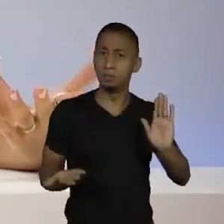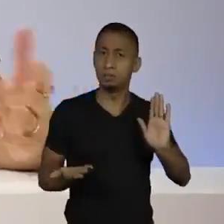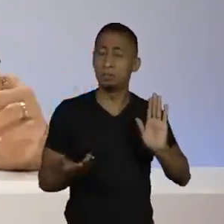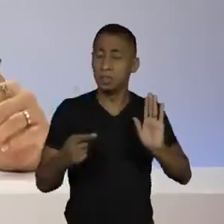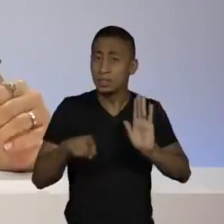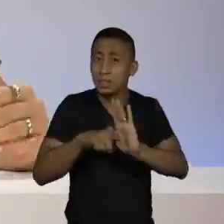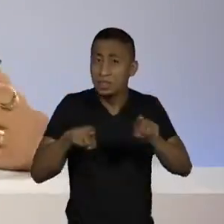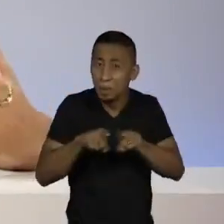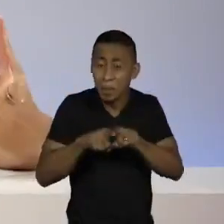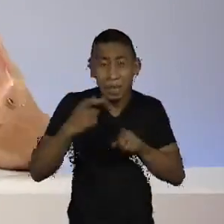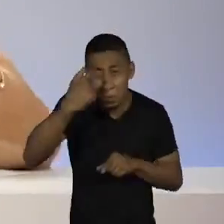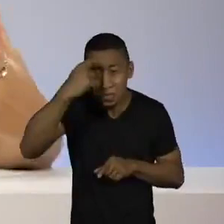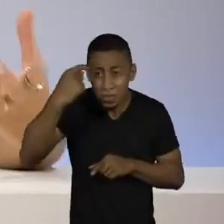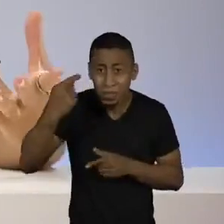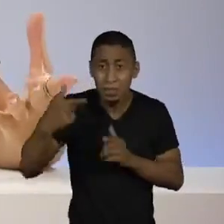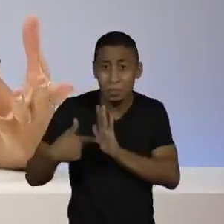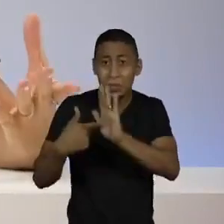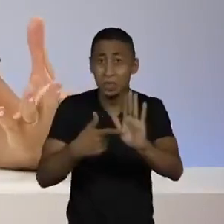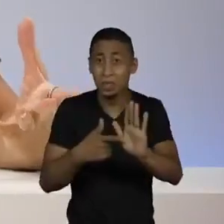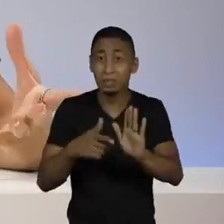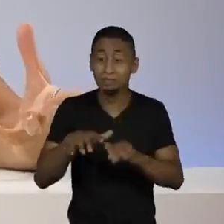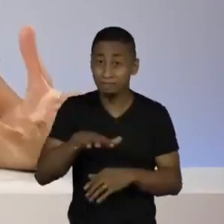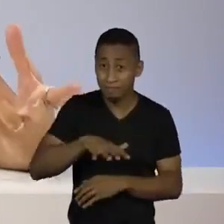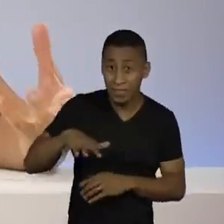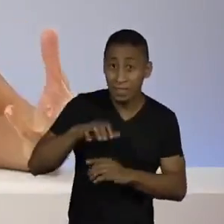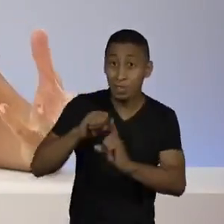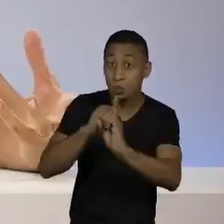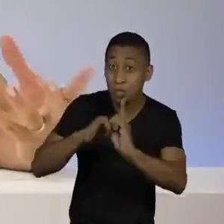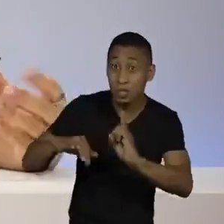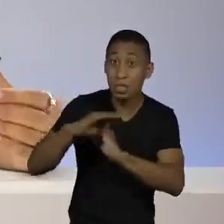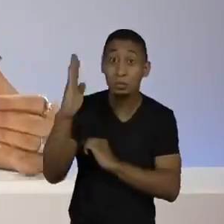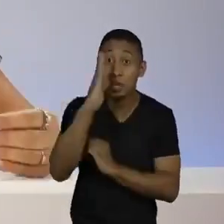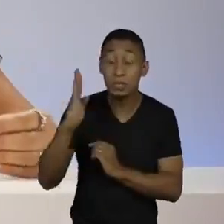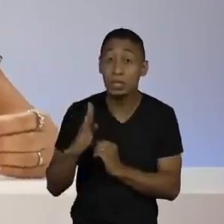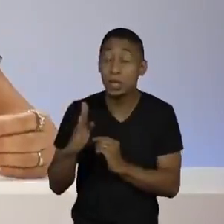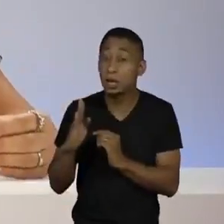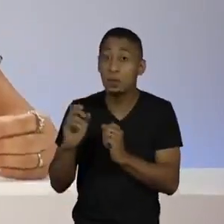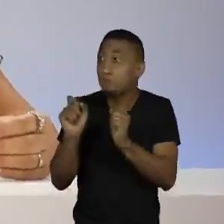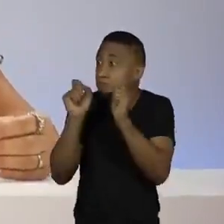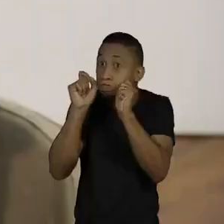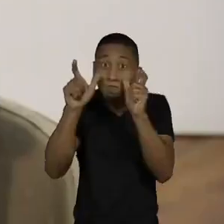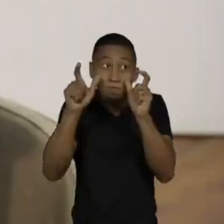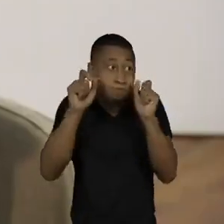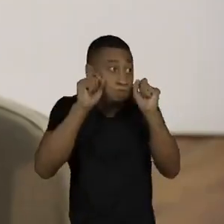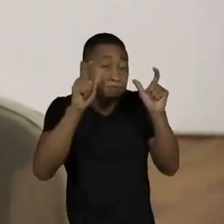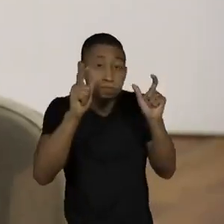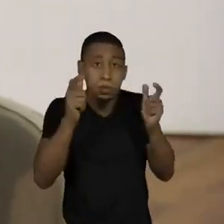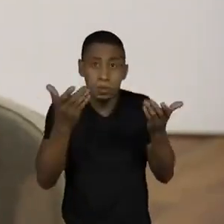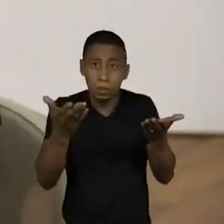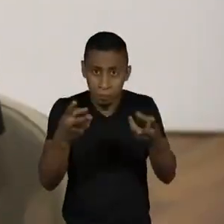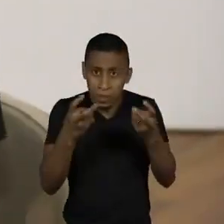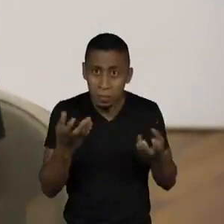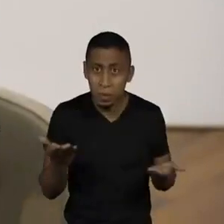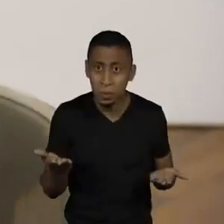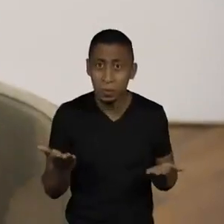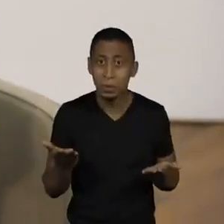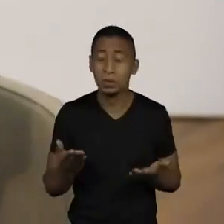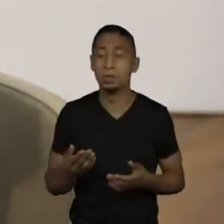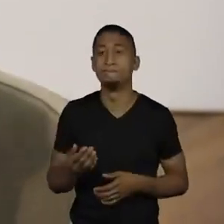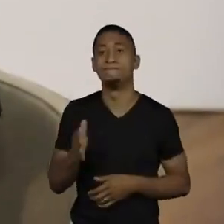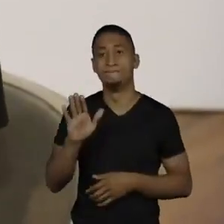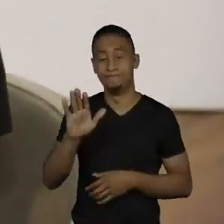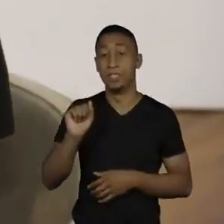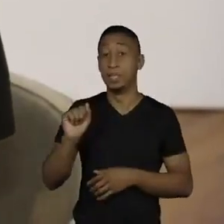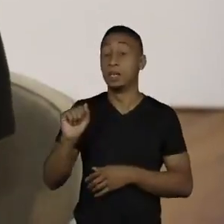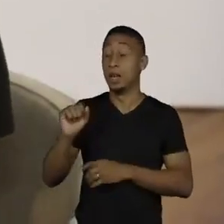consciência primeiro e você ver a sociedade brasileira acordando para isso? Érica, a gente tem que transformar um